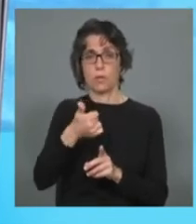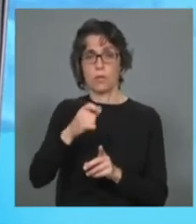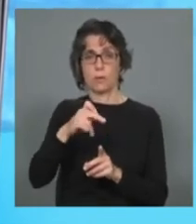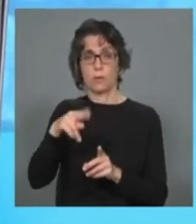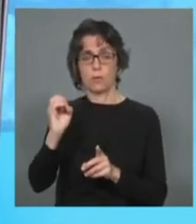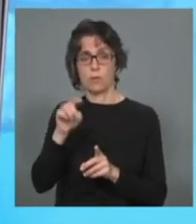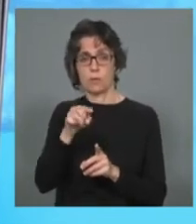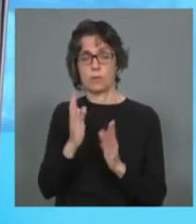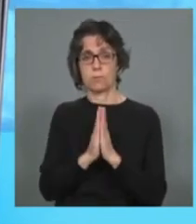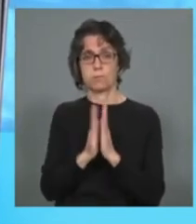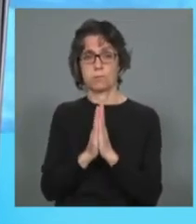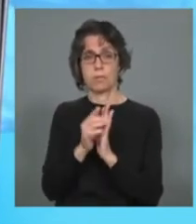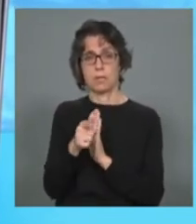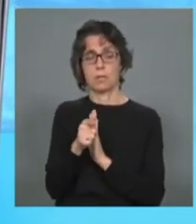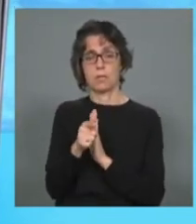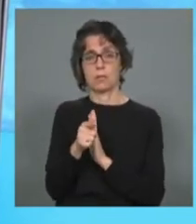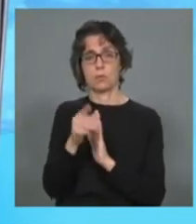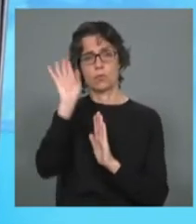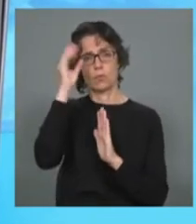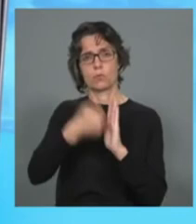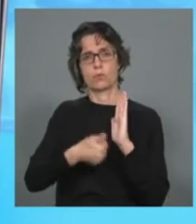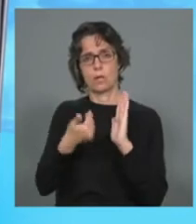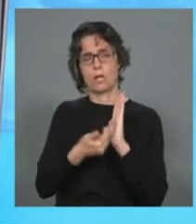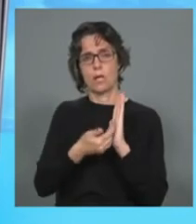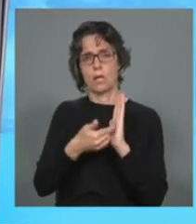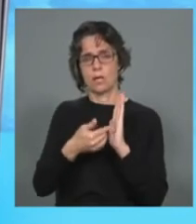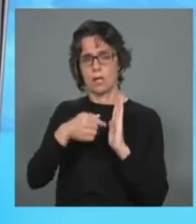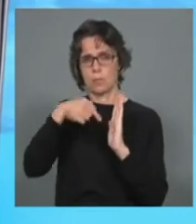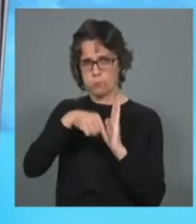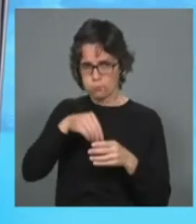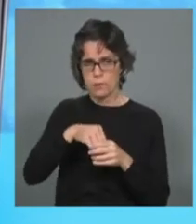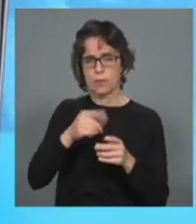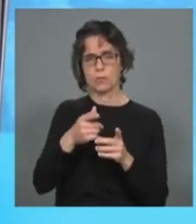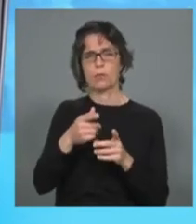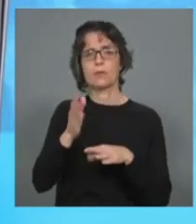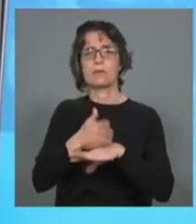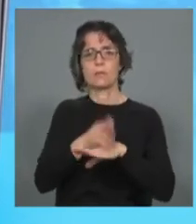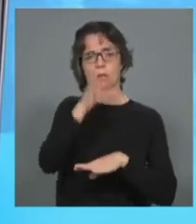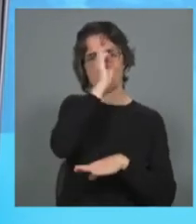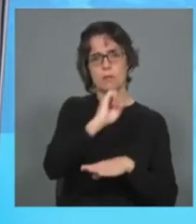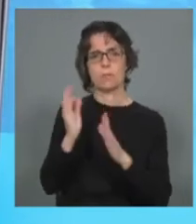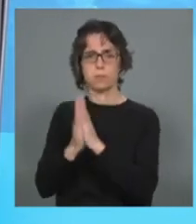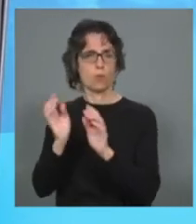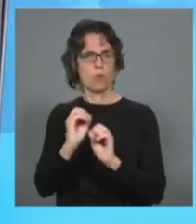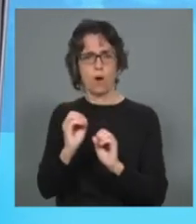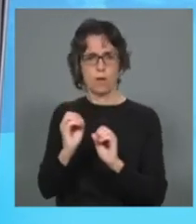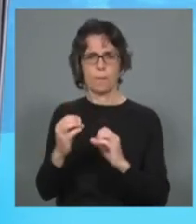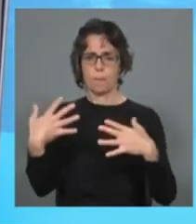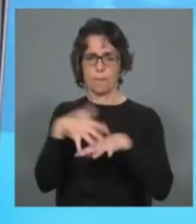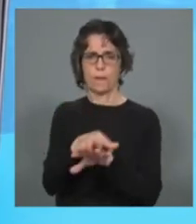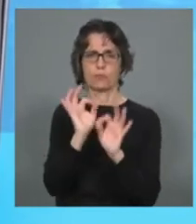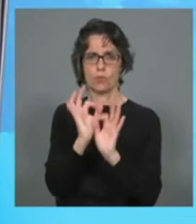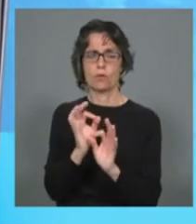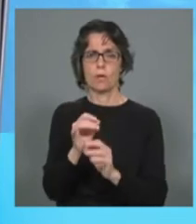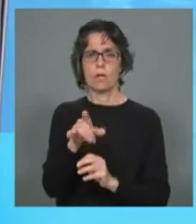na sua constituição, portanto não há esta separação entre religião e Estado, portanto estão completamente integrados, e com